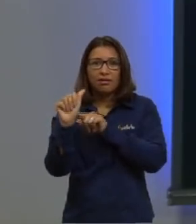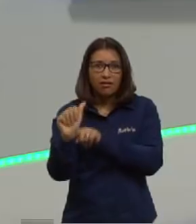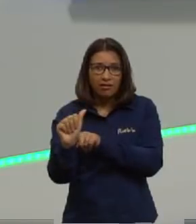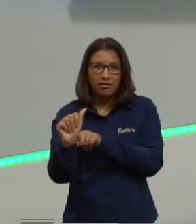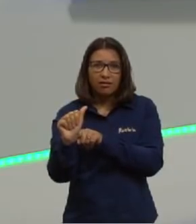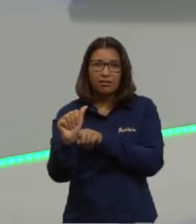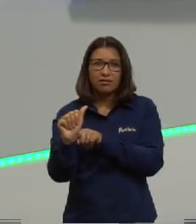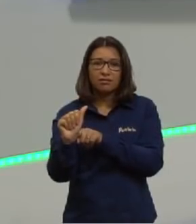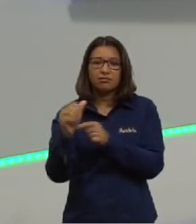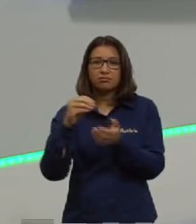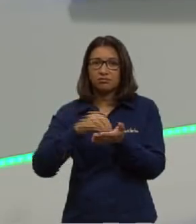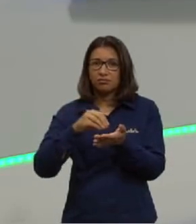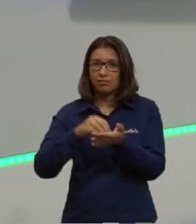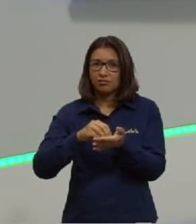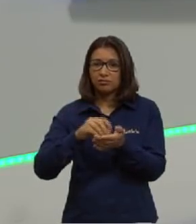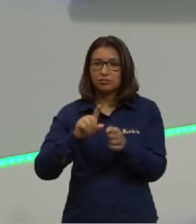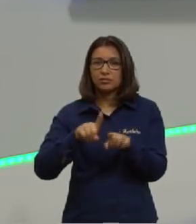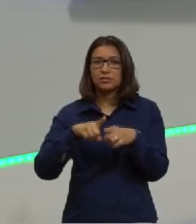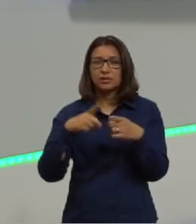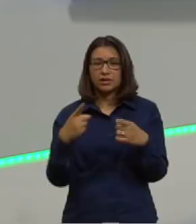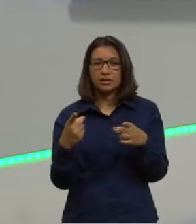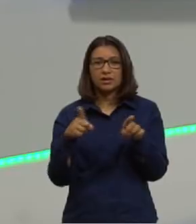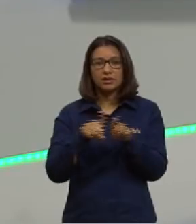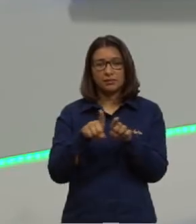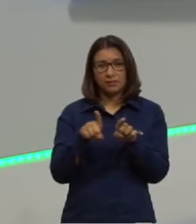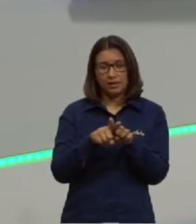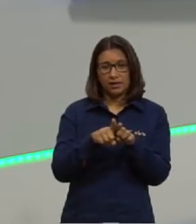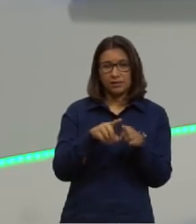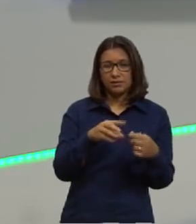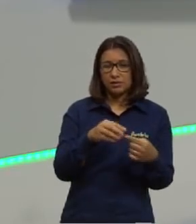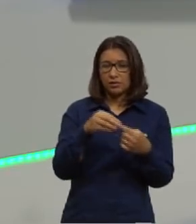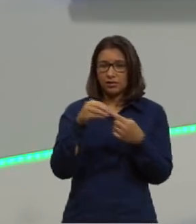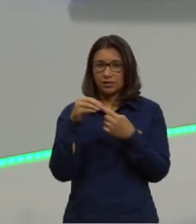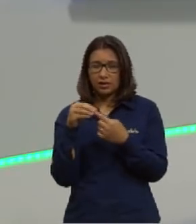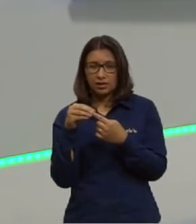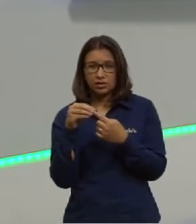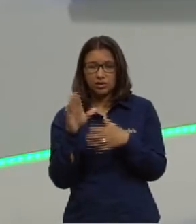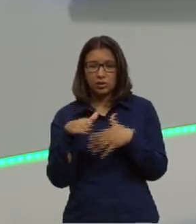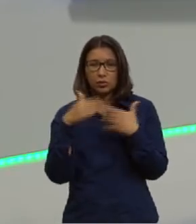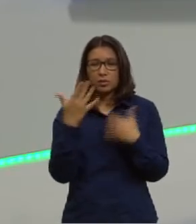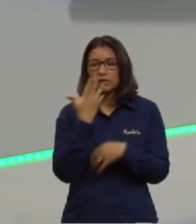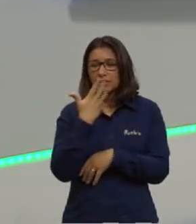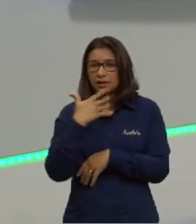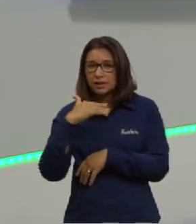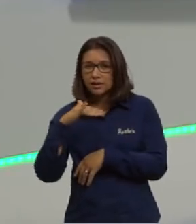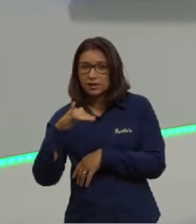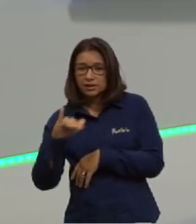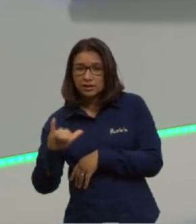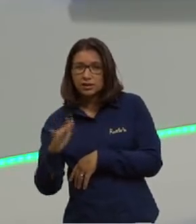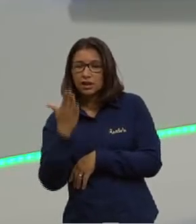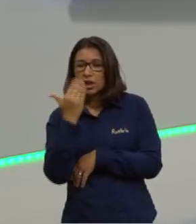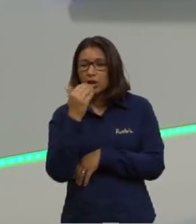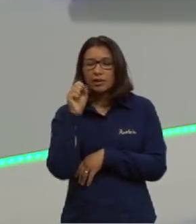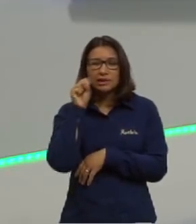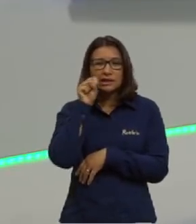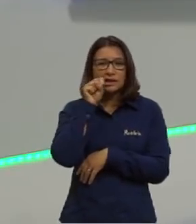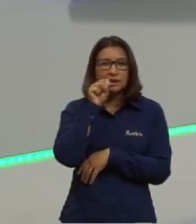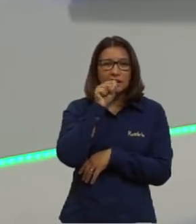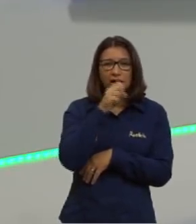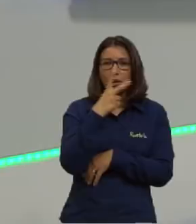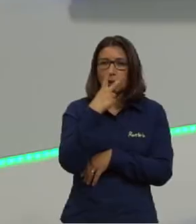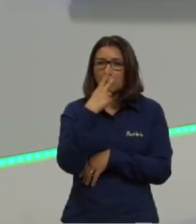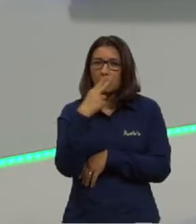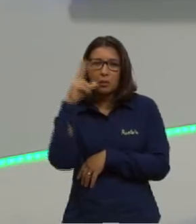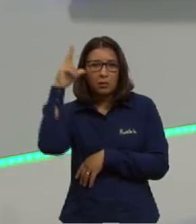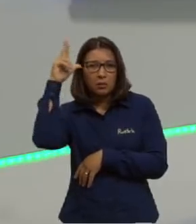que vão ser encontradas nos carotenoides, principalmente. Quem aí não, quando criança, mãe disse, ai, come cenoura, igual coelhinho,